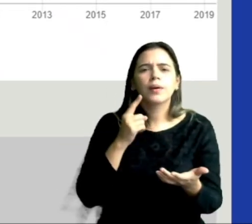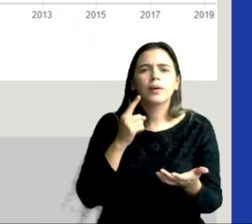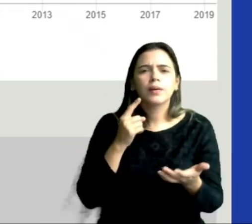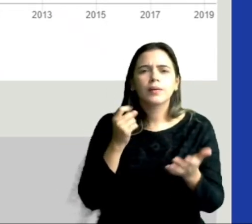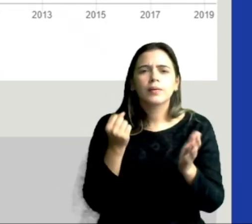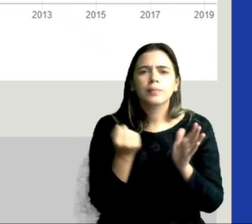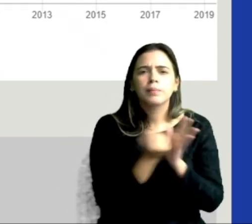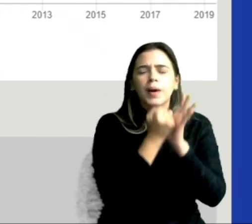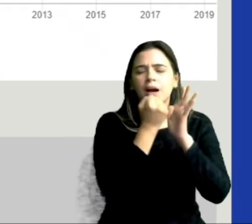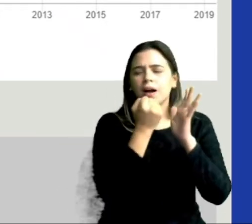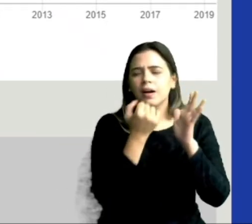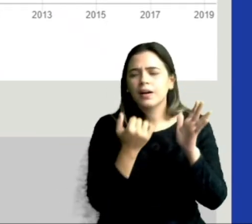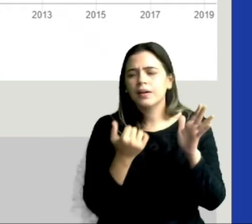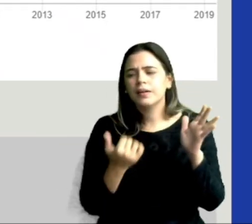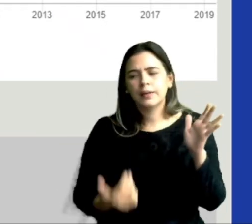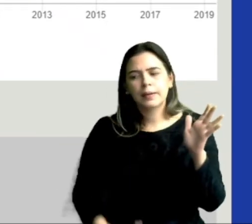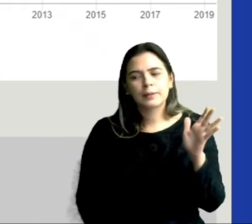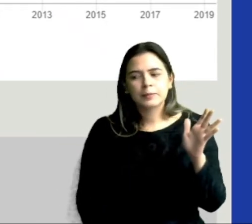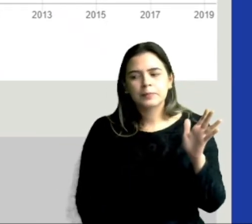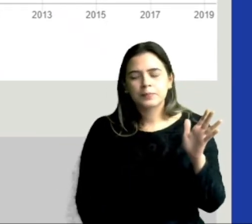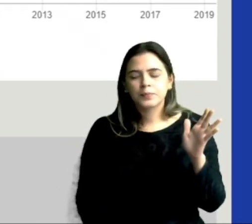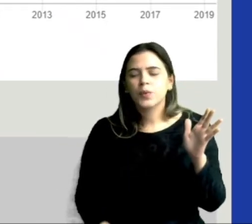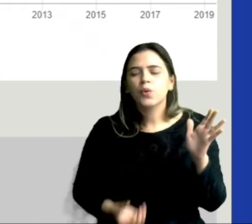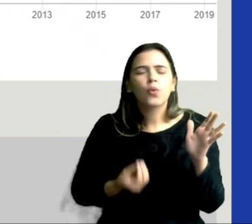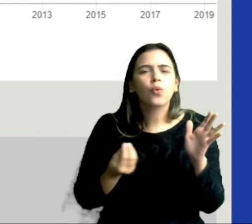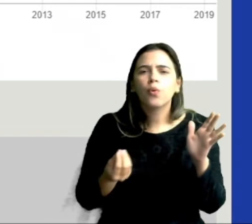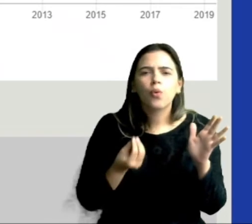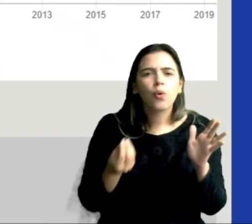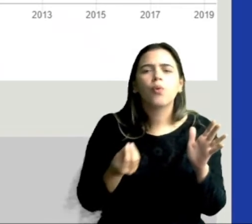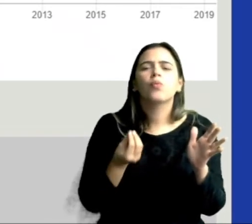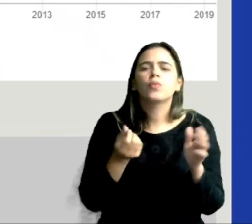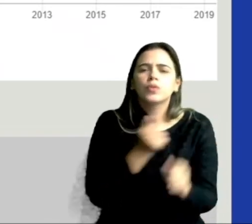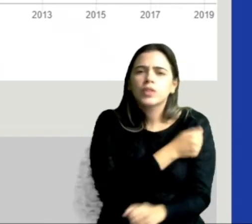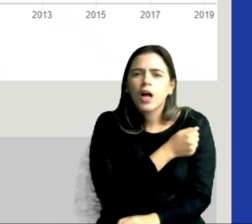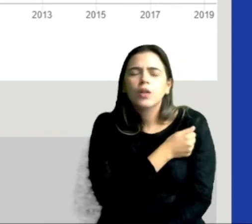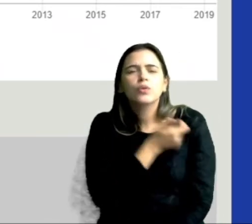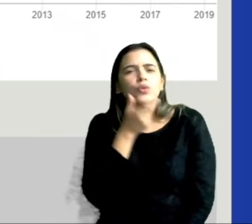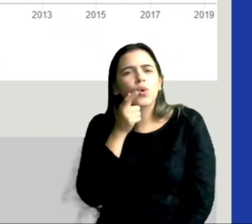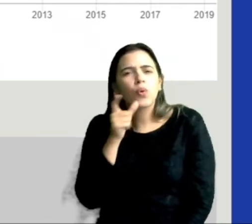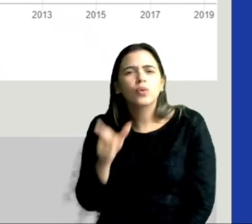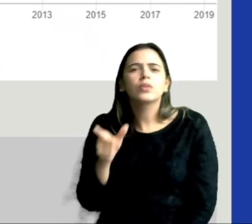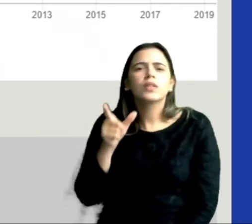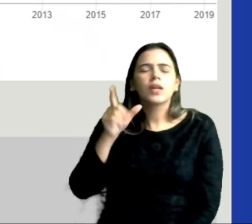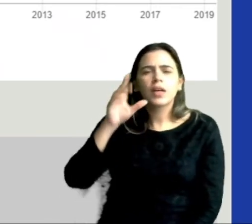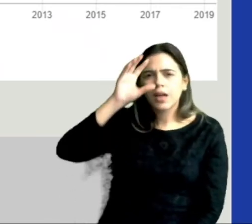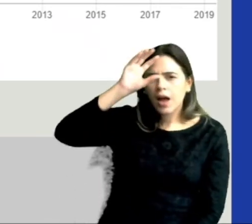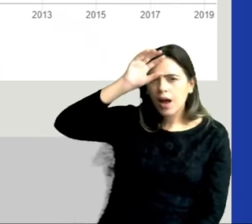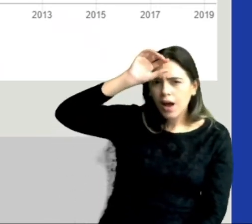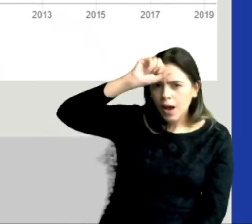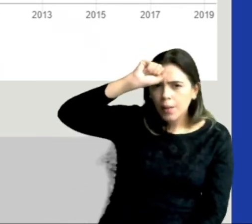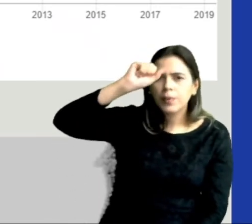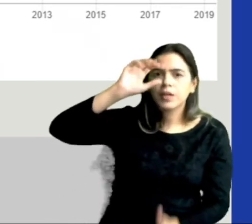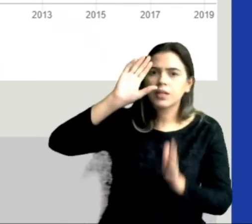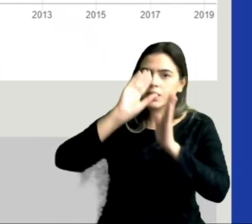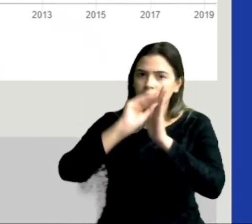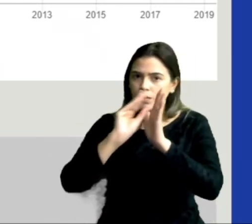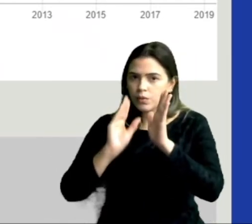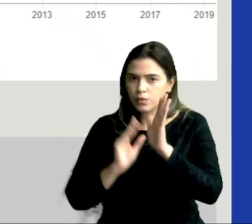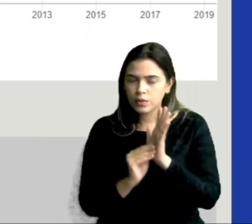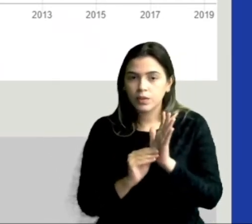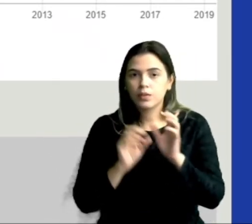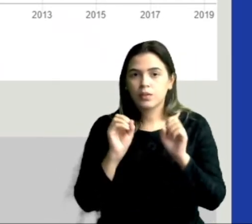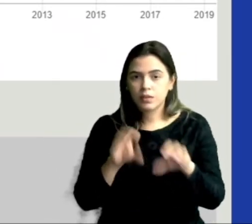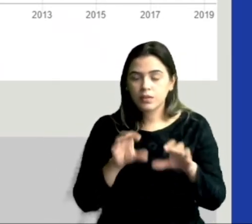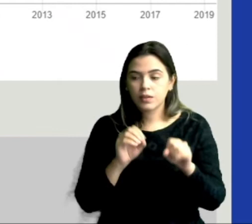quão os alunos estão conseguindo absorver, aprender de conteúdo da